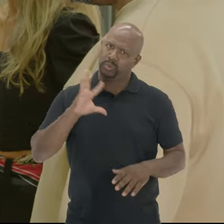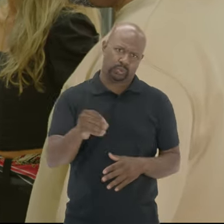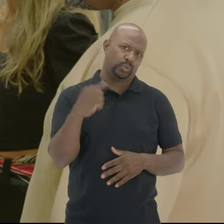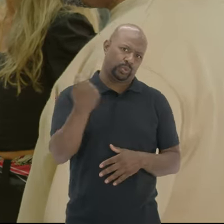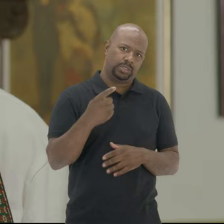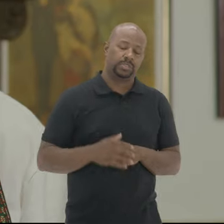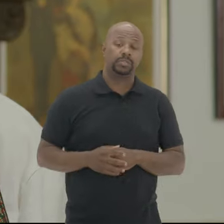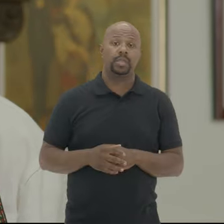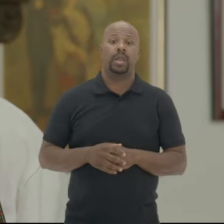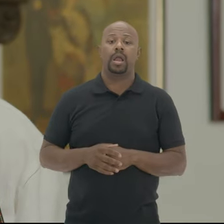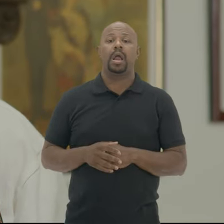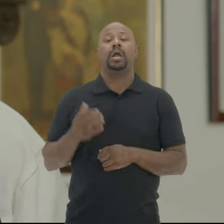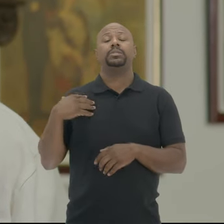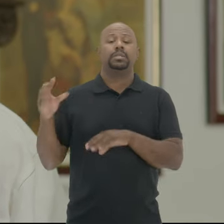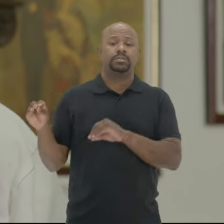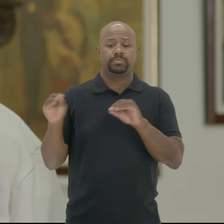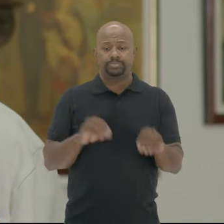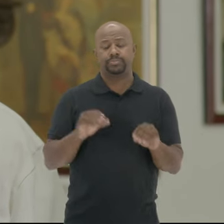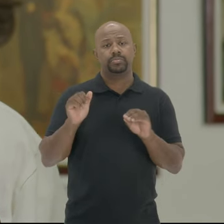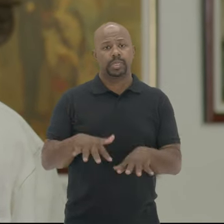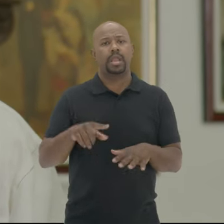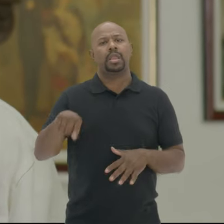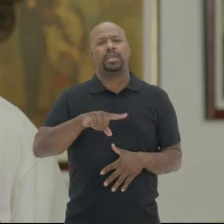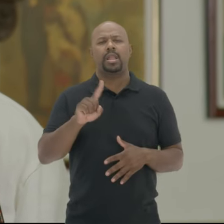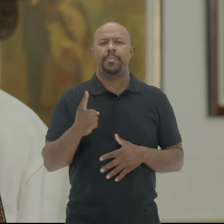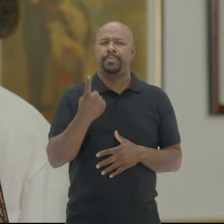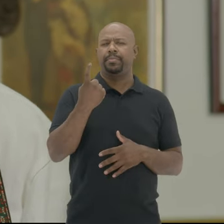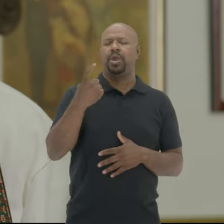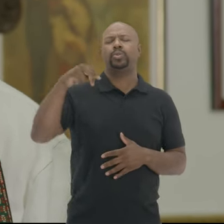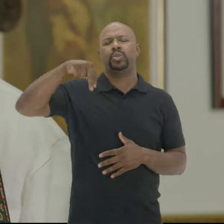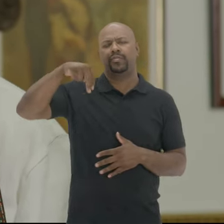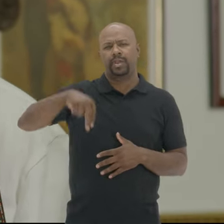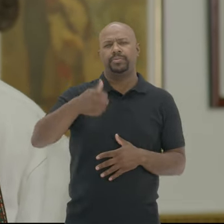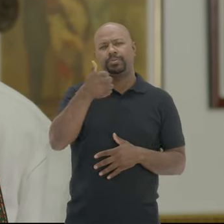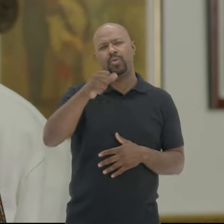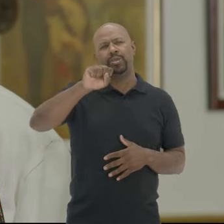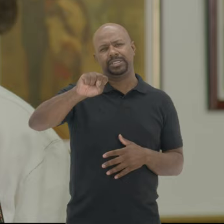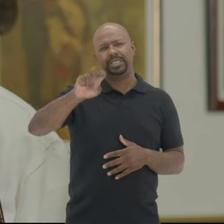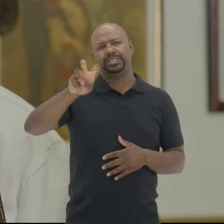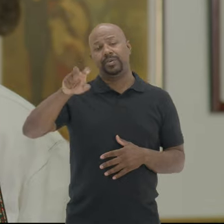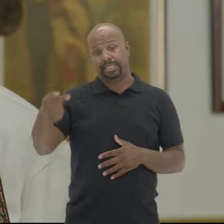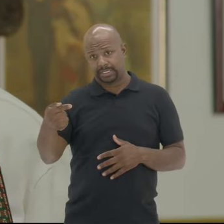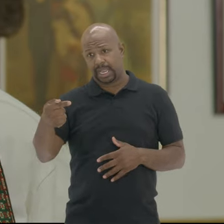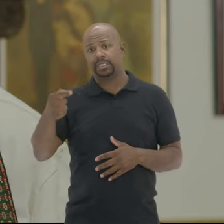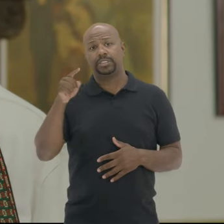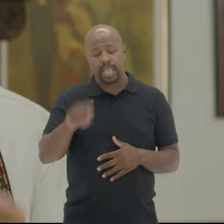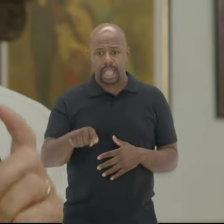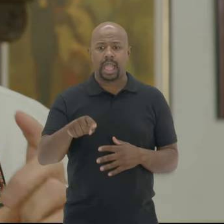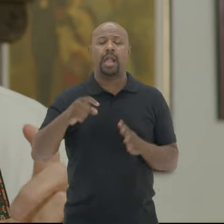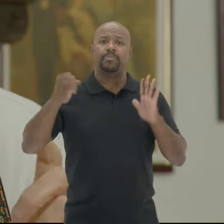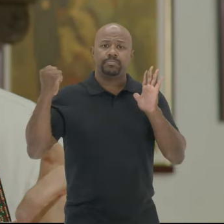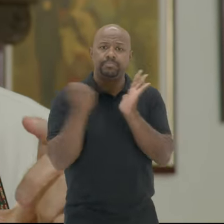processo todo O desembarque Desses colônomos de 1º de novembro de 1857